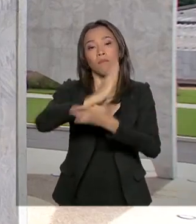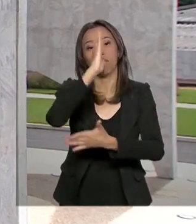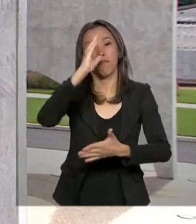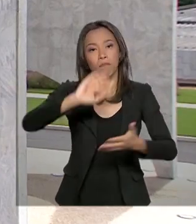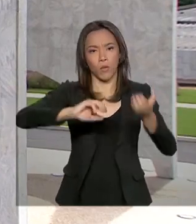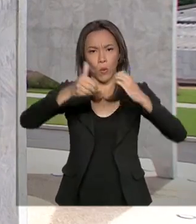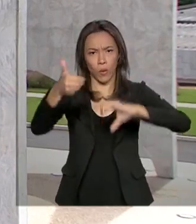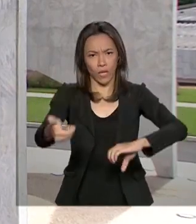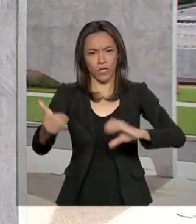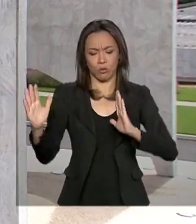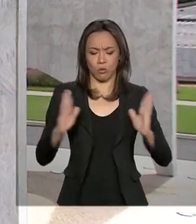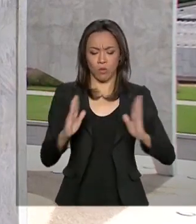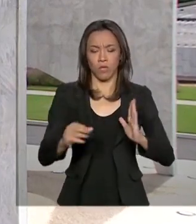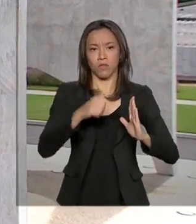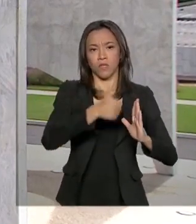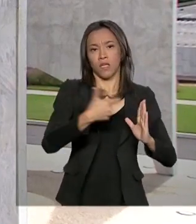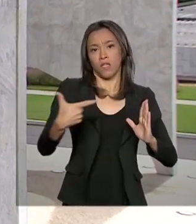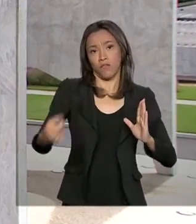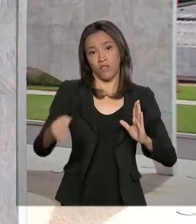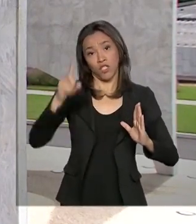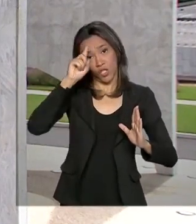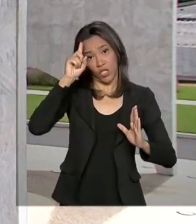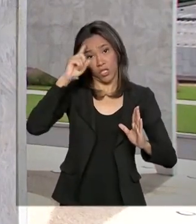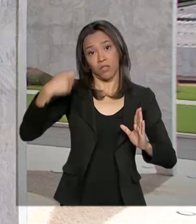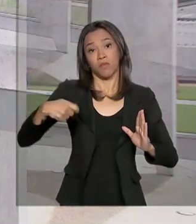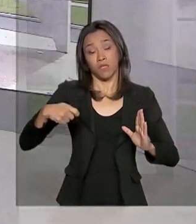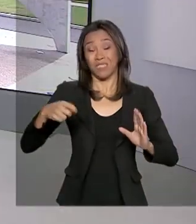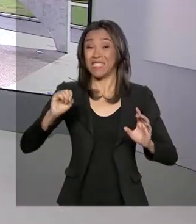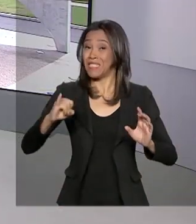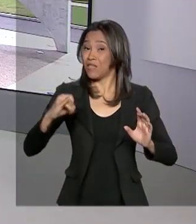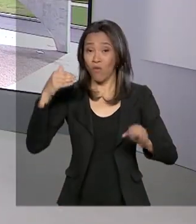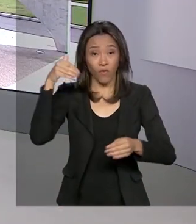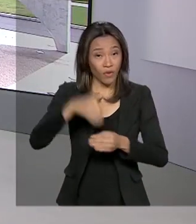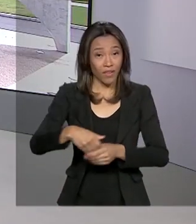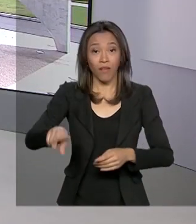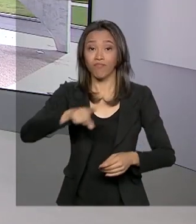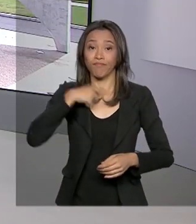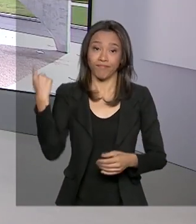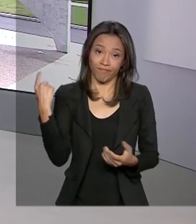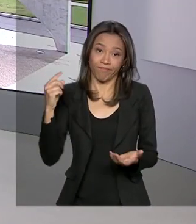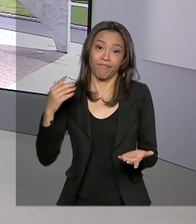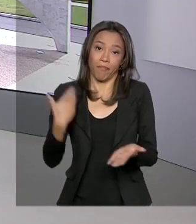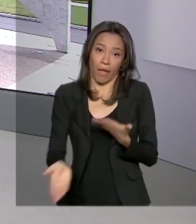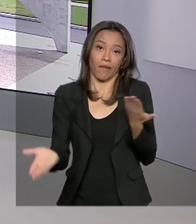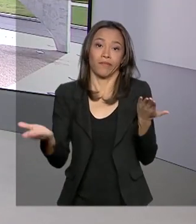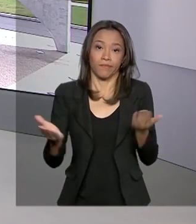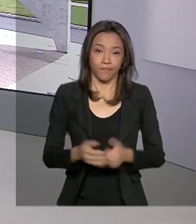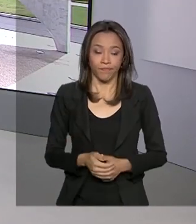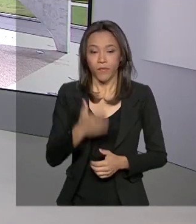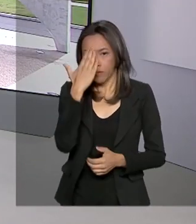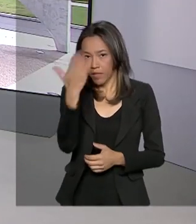em até 120 dias para não perder a validade. Mara, eu volto com você. Obrigada pelas suas informações, Selma. Obrigada.